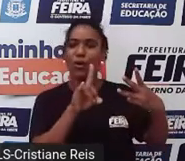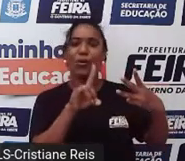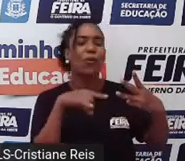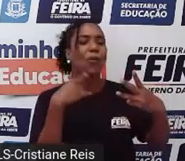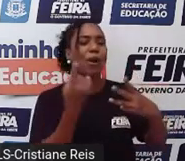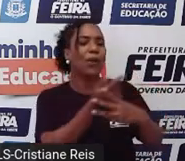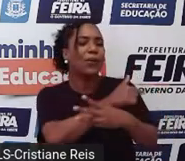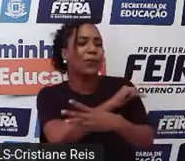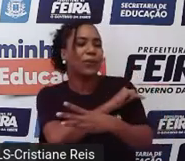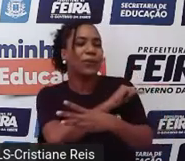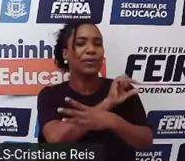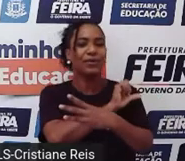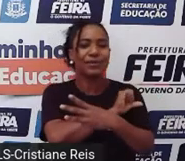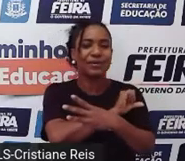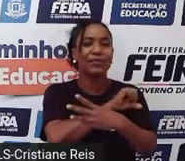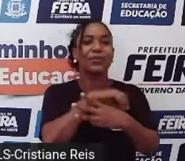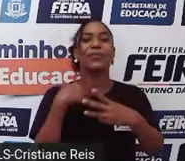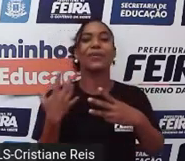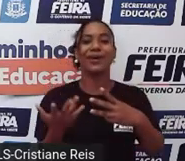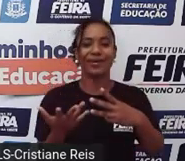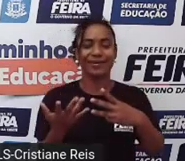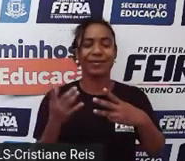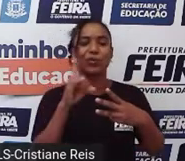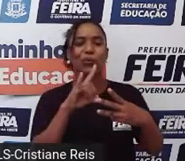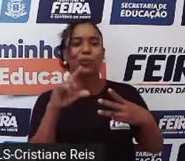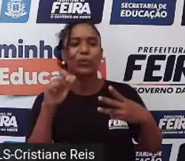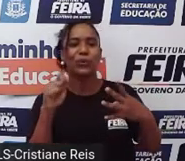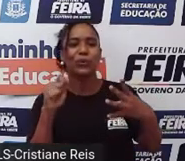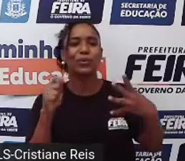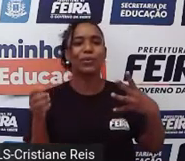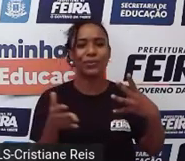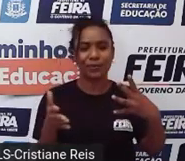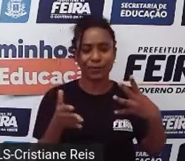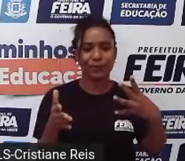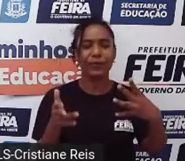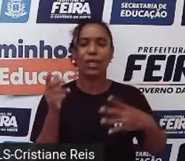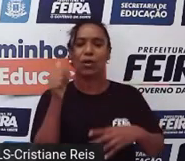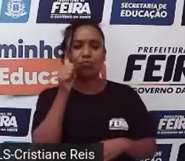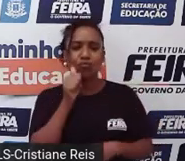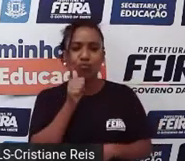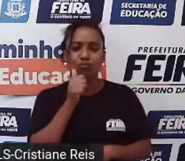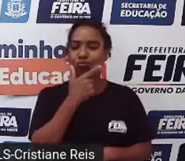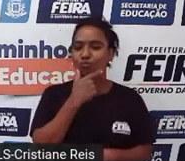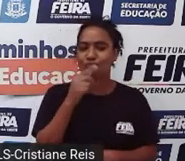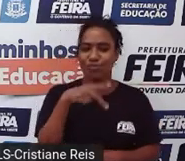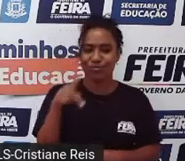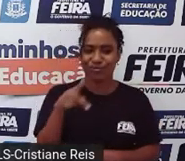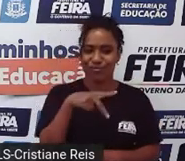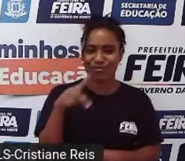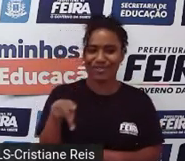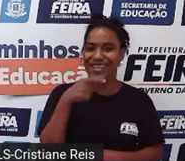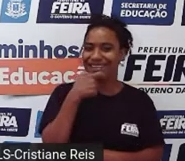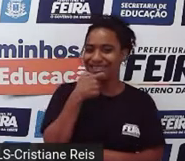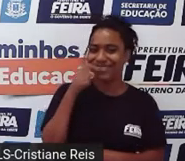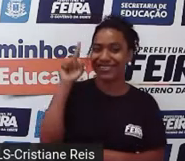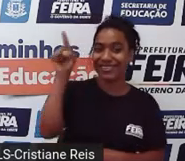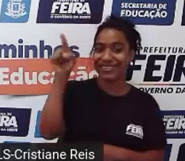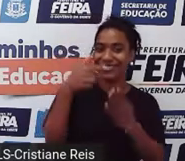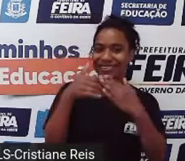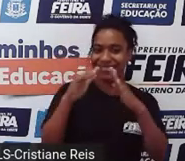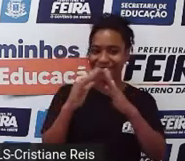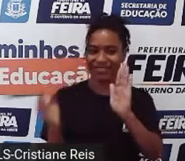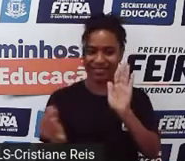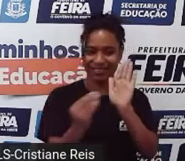grade, a data de nossa aula de hoje, date, e o nome do seu professor ou de sua professora de inglês,